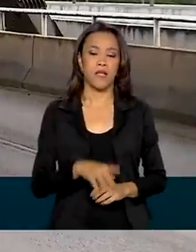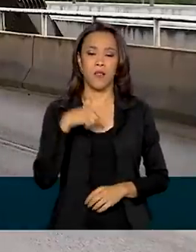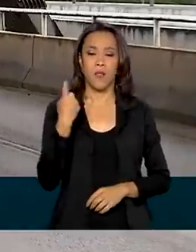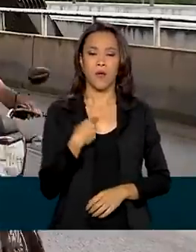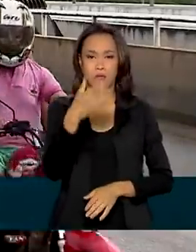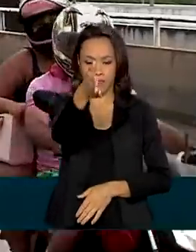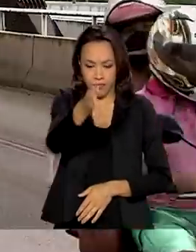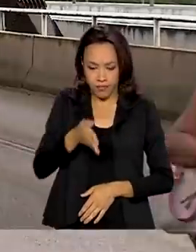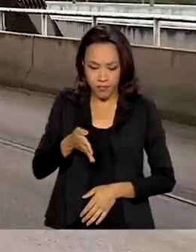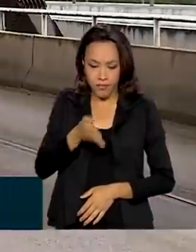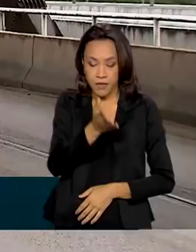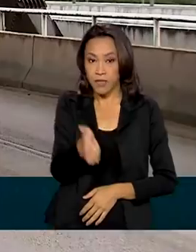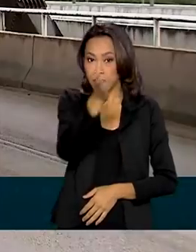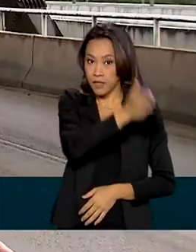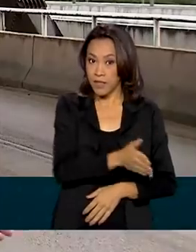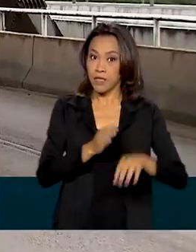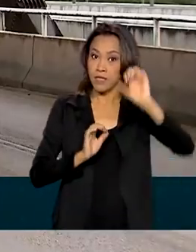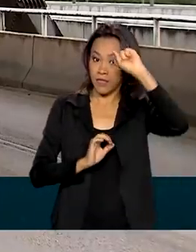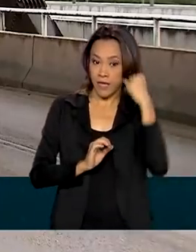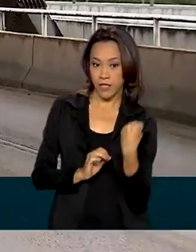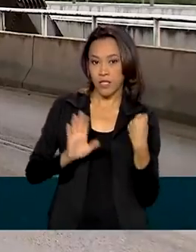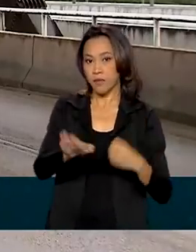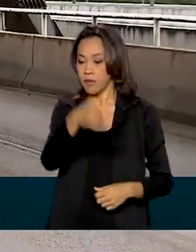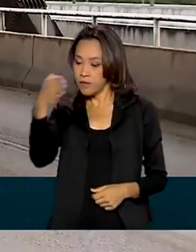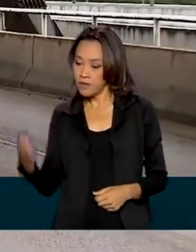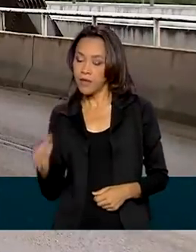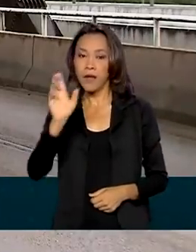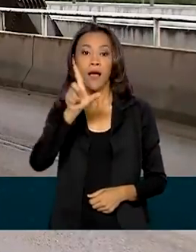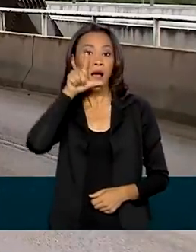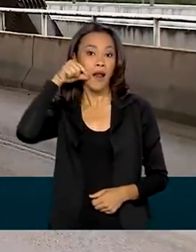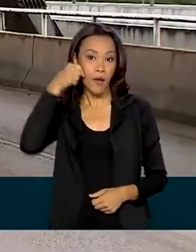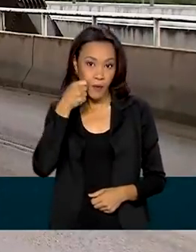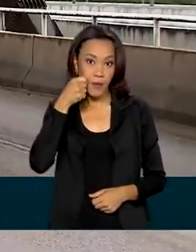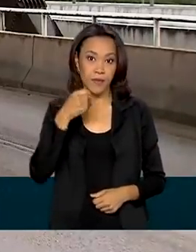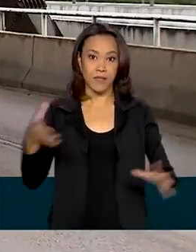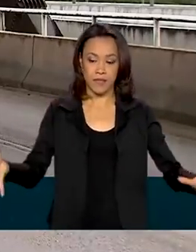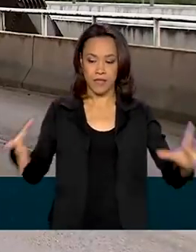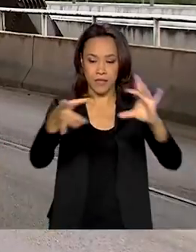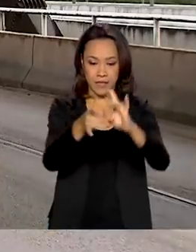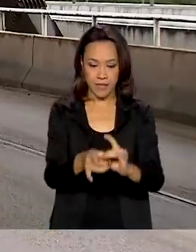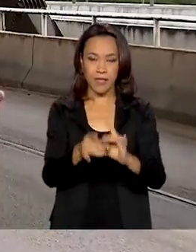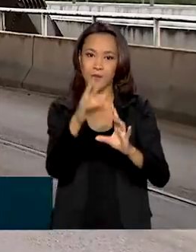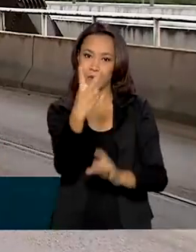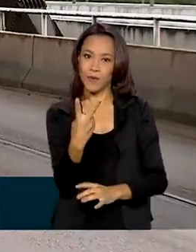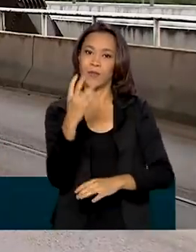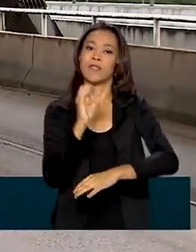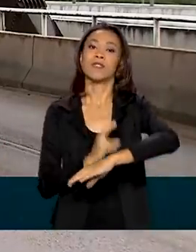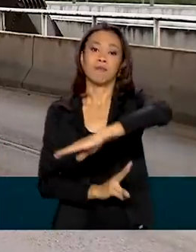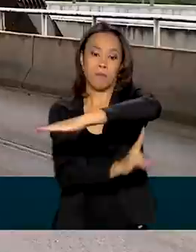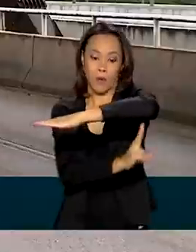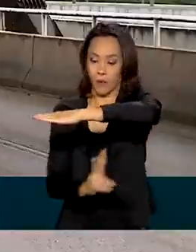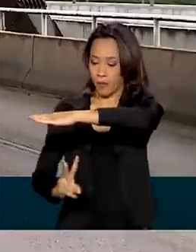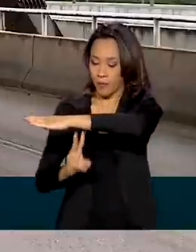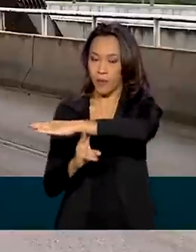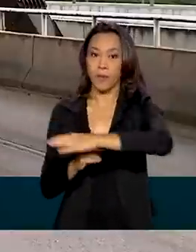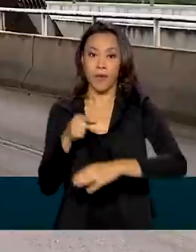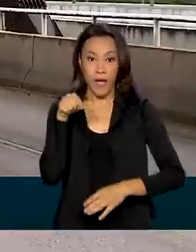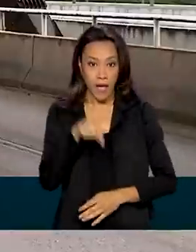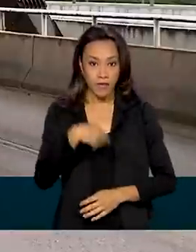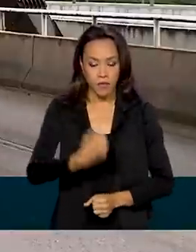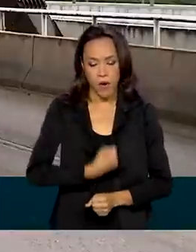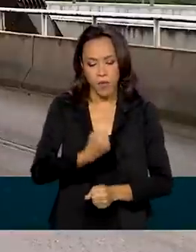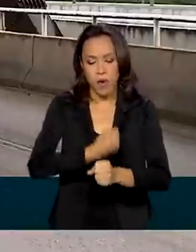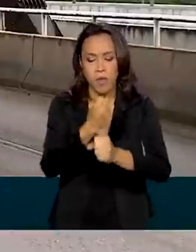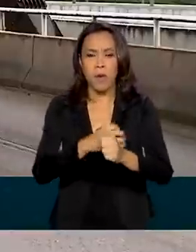dos estados, Sergipe deste lado, Alagoas do outro. Interligando os dois, esta ponte sobre o rio São Francisco, que foi